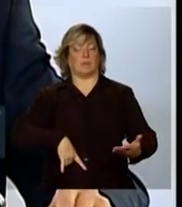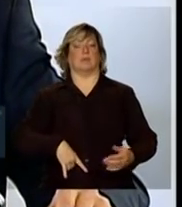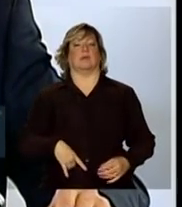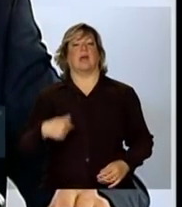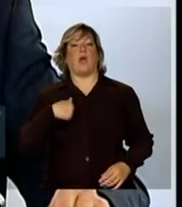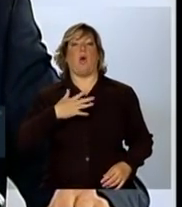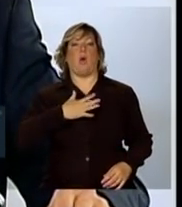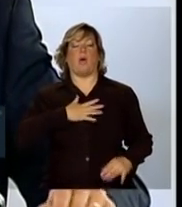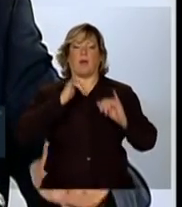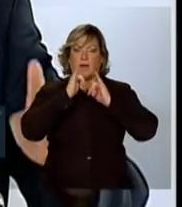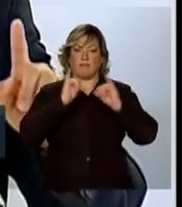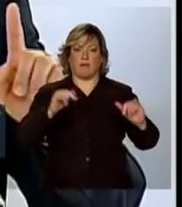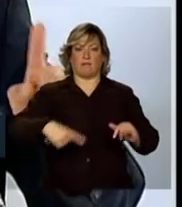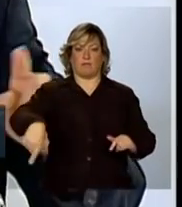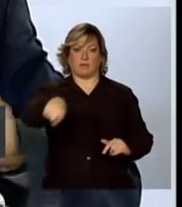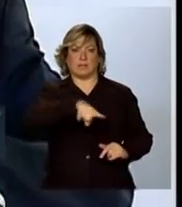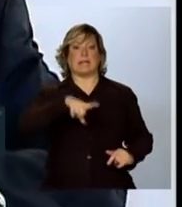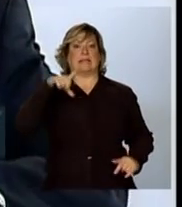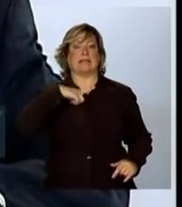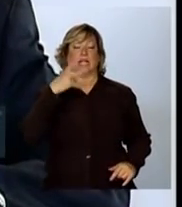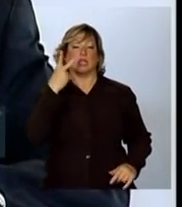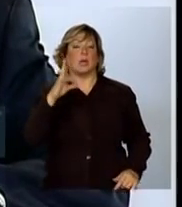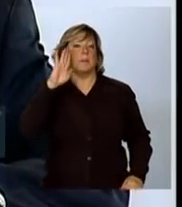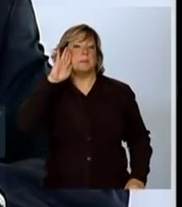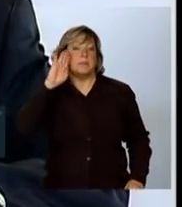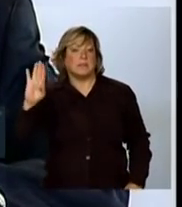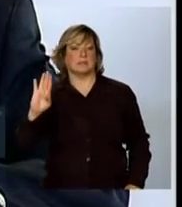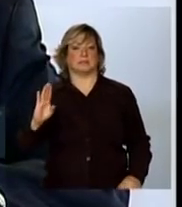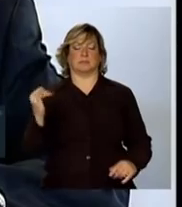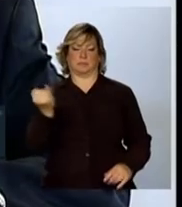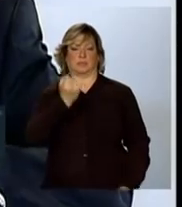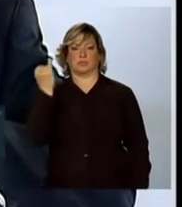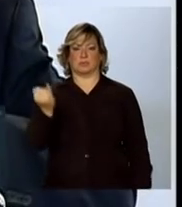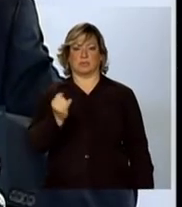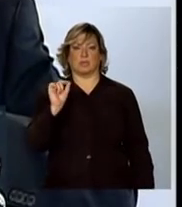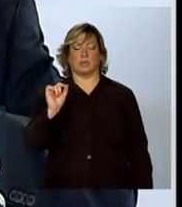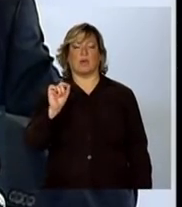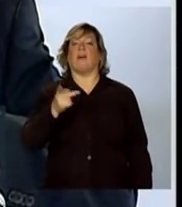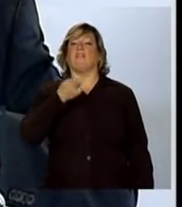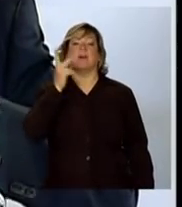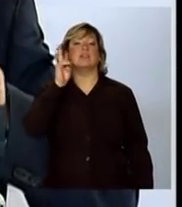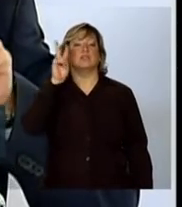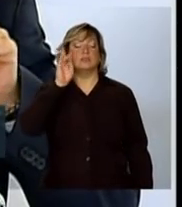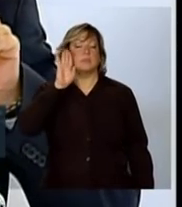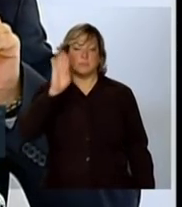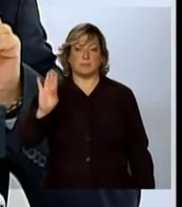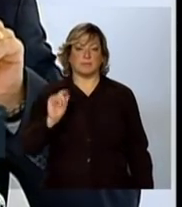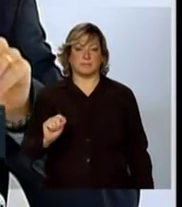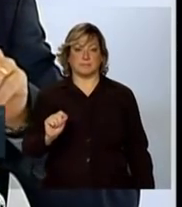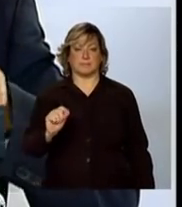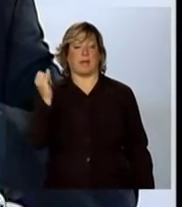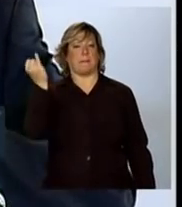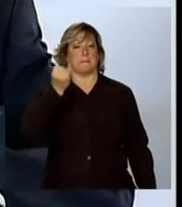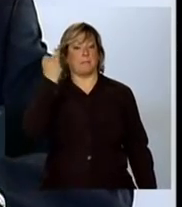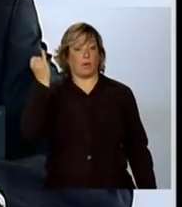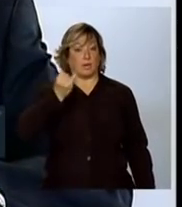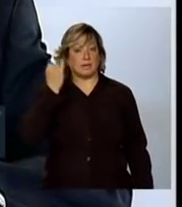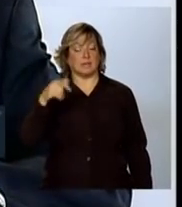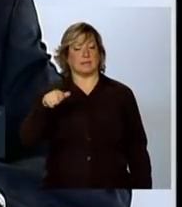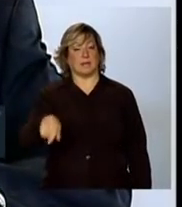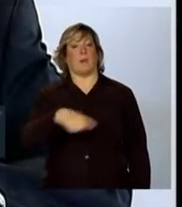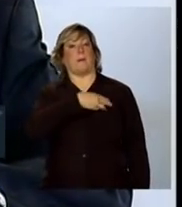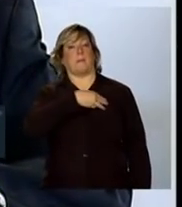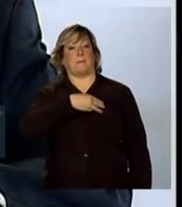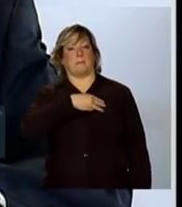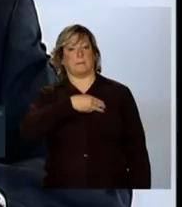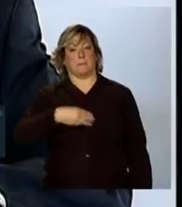gostaria de destacar para vocês, tem dois pontos importantes. destaca a importância dos ministérios